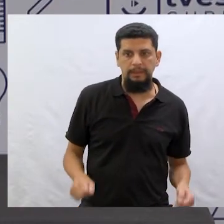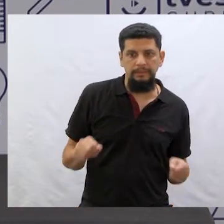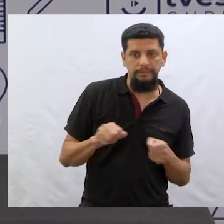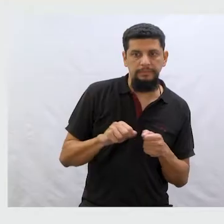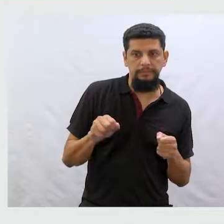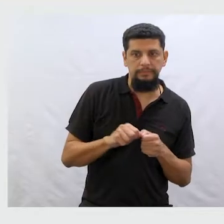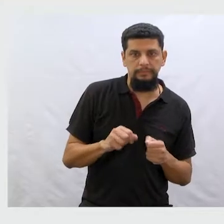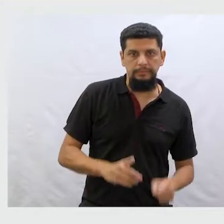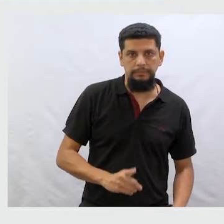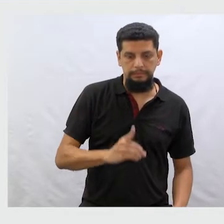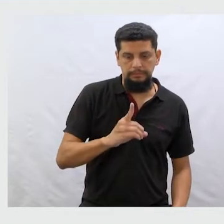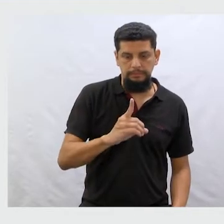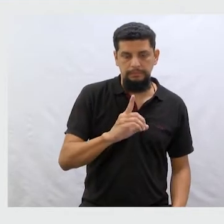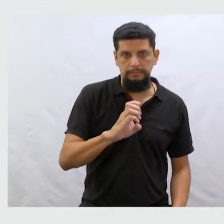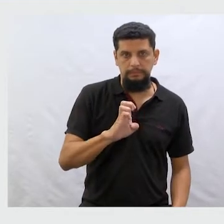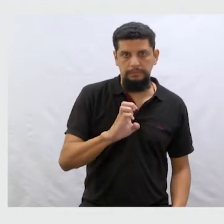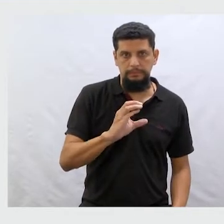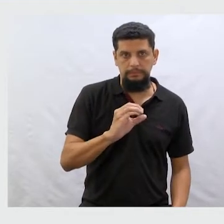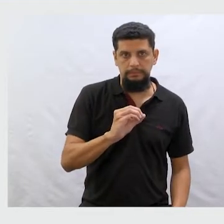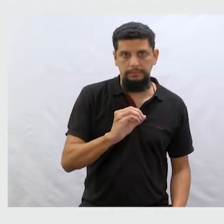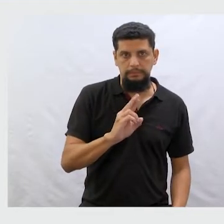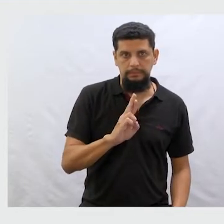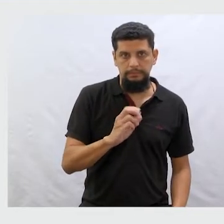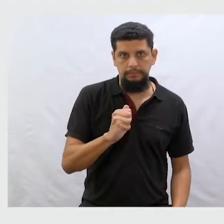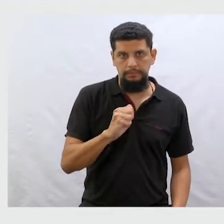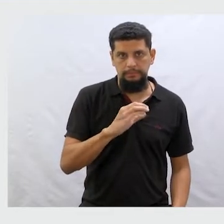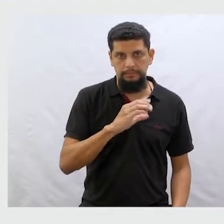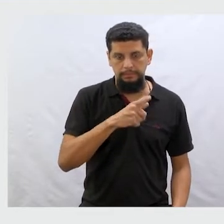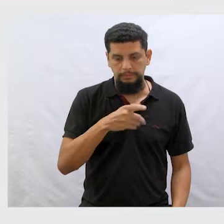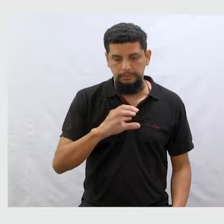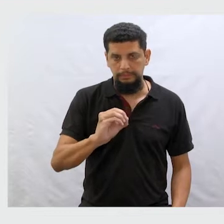fazer decoração de ambientes.